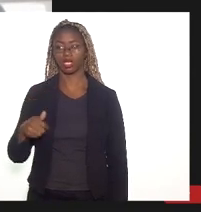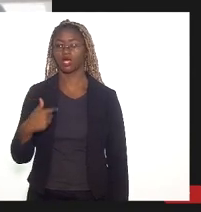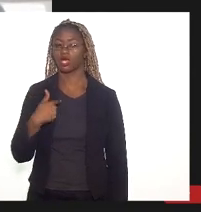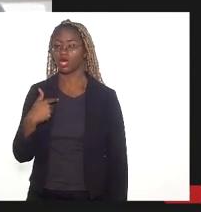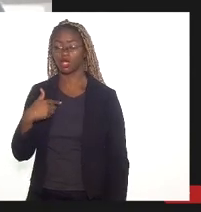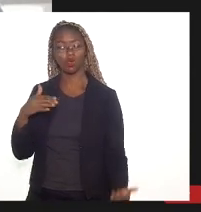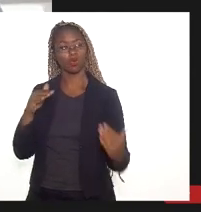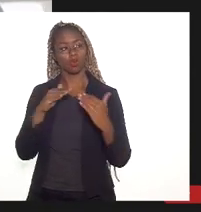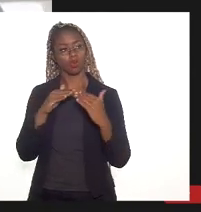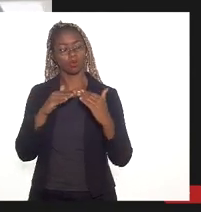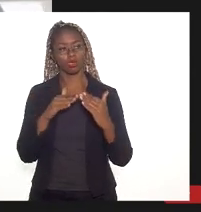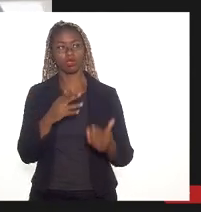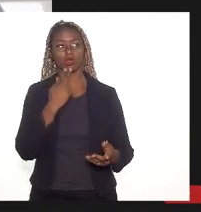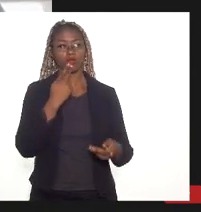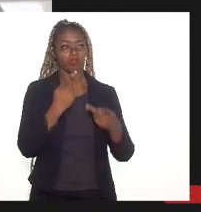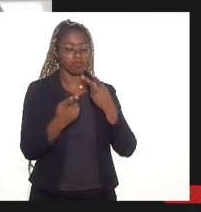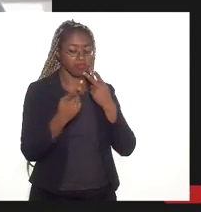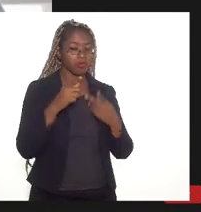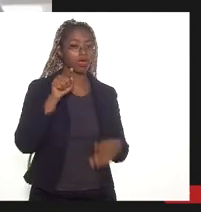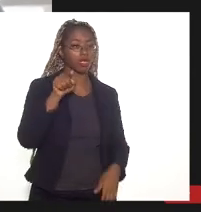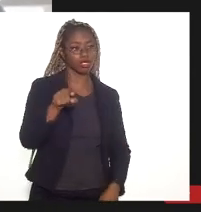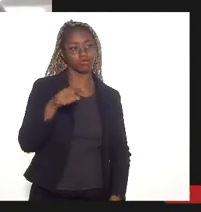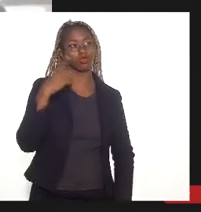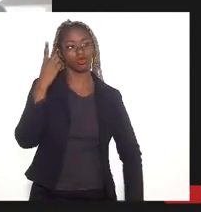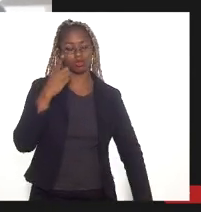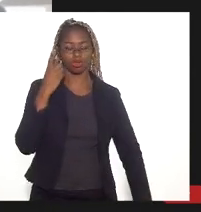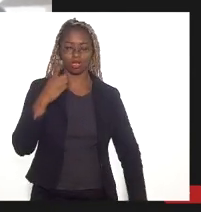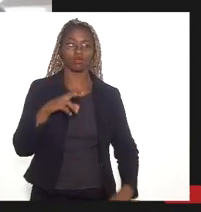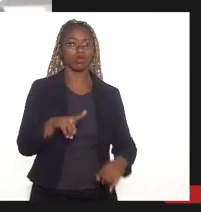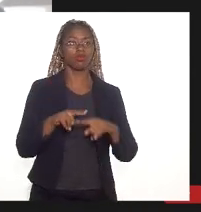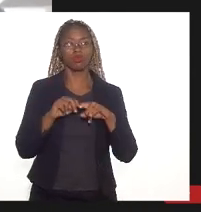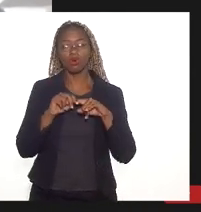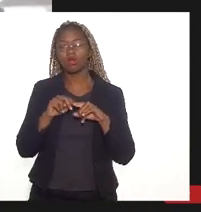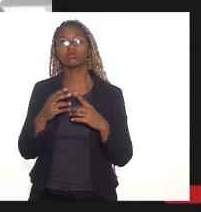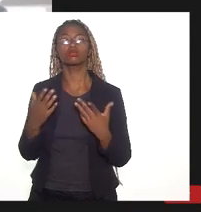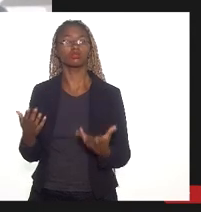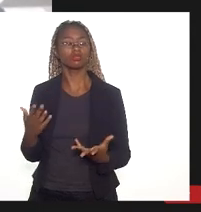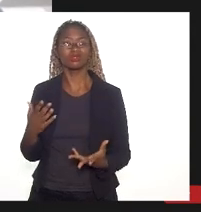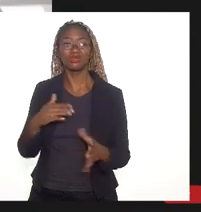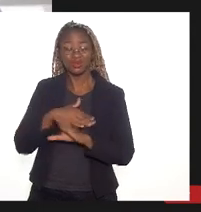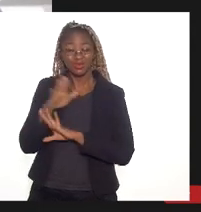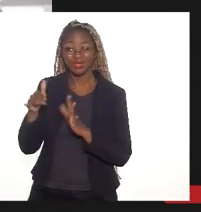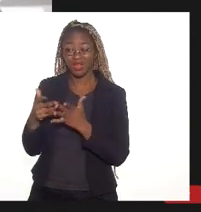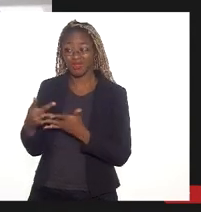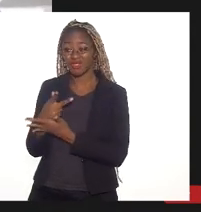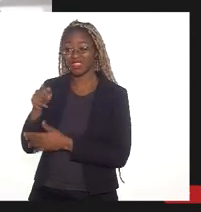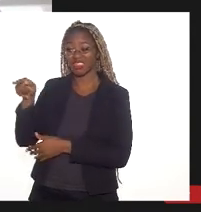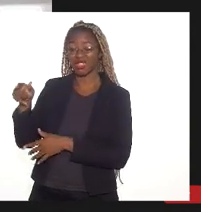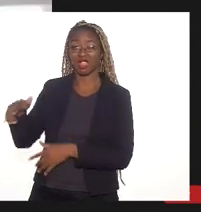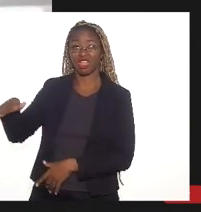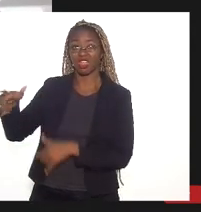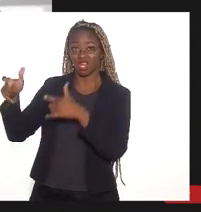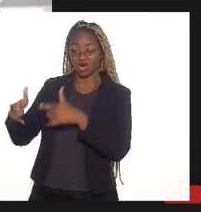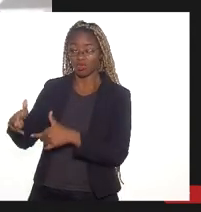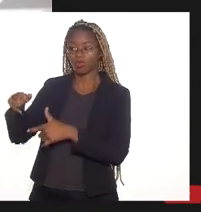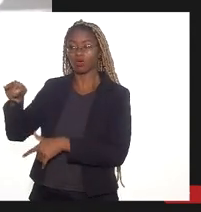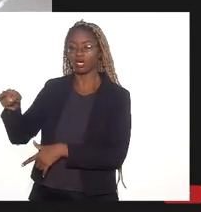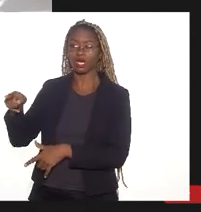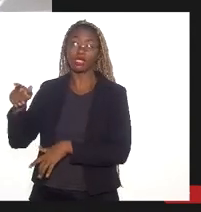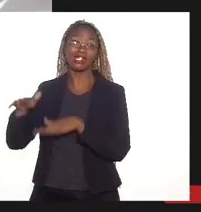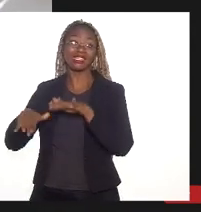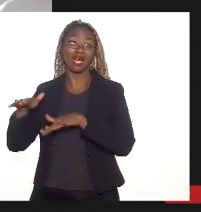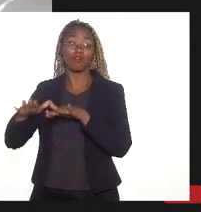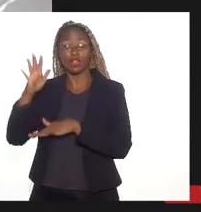palavras do senhor, perante a preocupação de tudo que está ocorrendo naquele local e que possa, com certeza, ocorrer